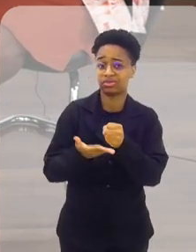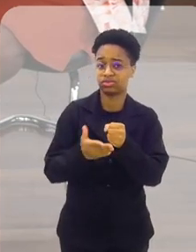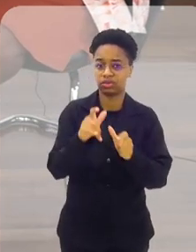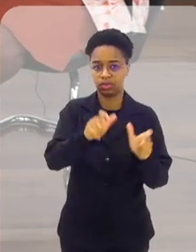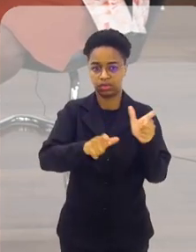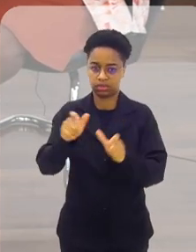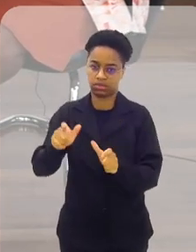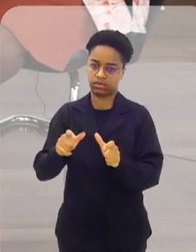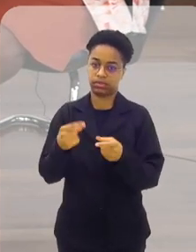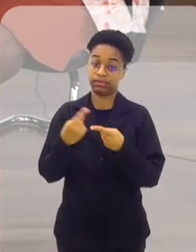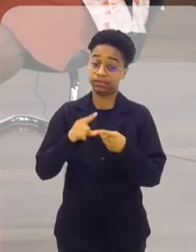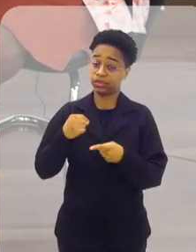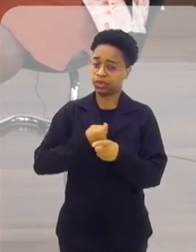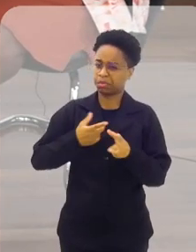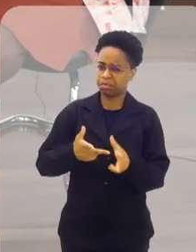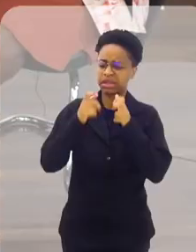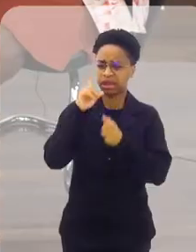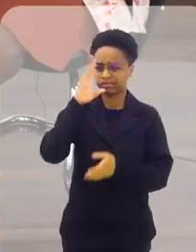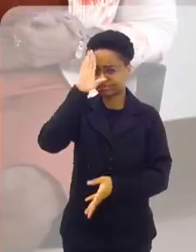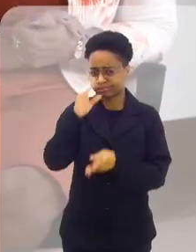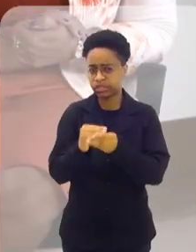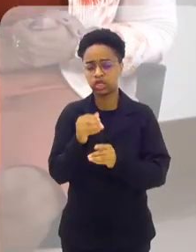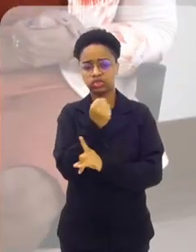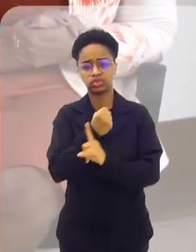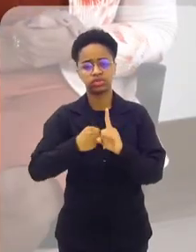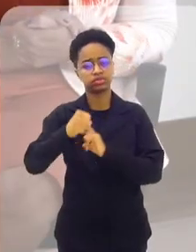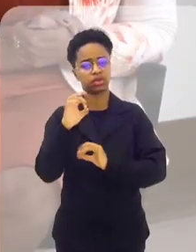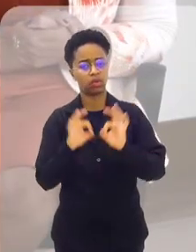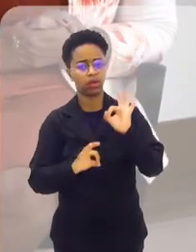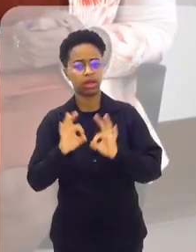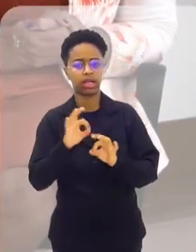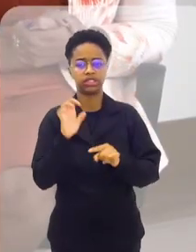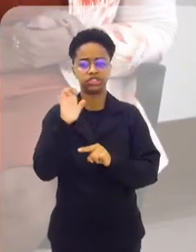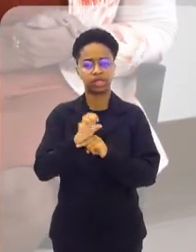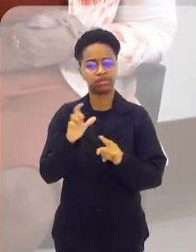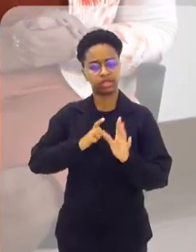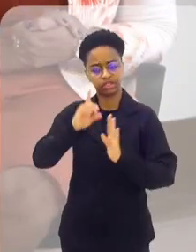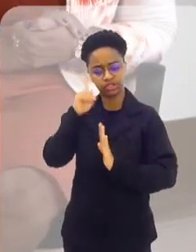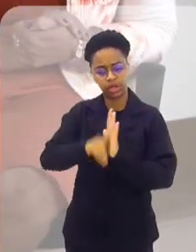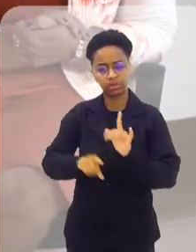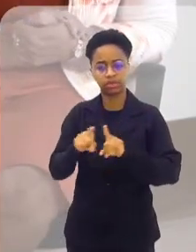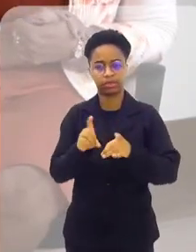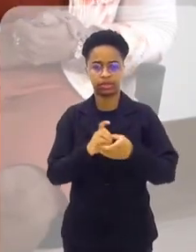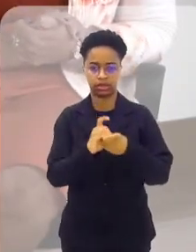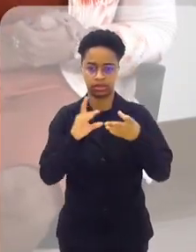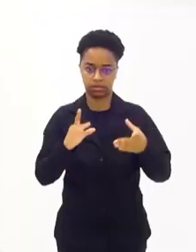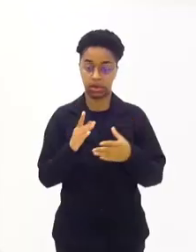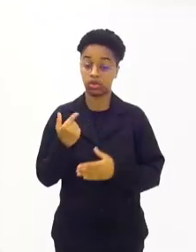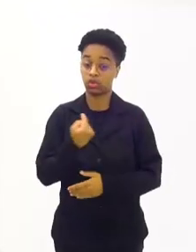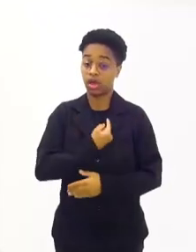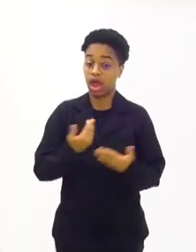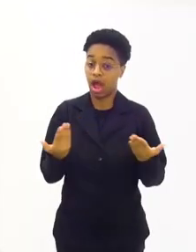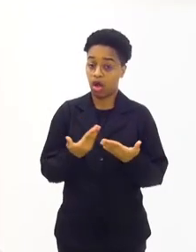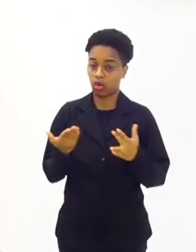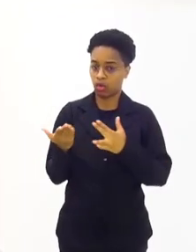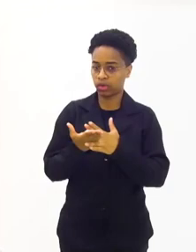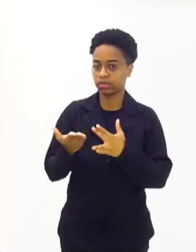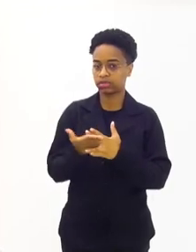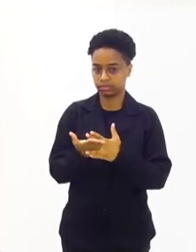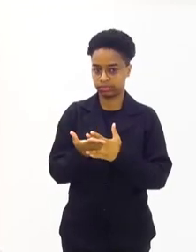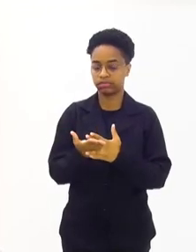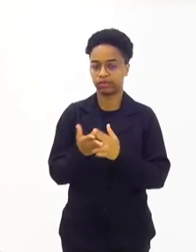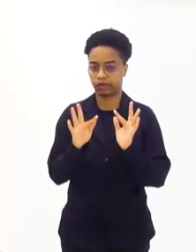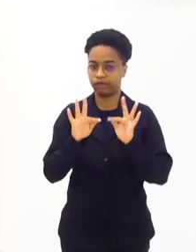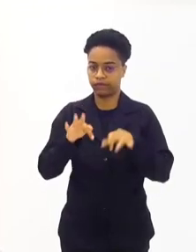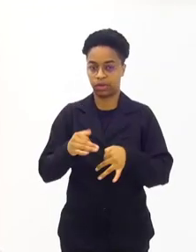para o mínimo daquilo que a gente entende enquanto uma sociedade civilizada, um Estado de direito e democrático. Bom, a gente vai